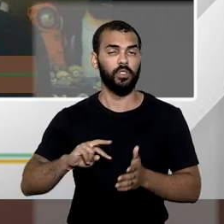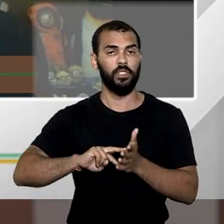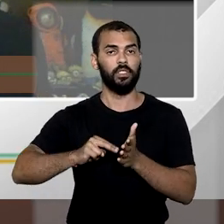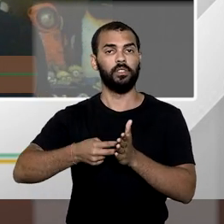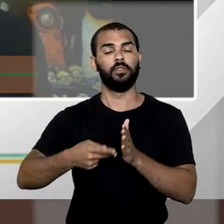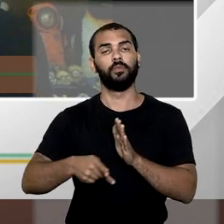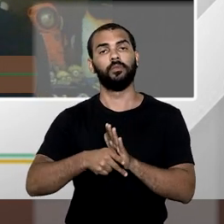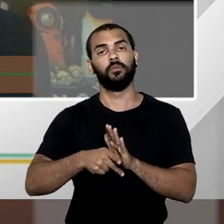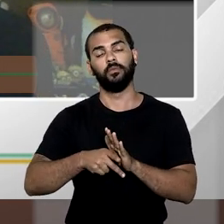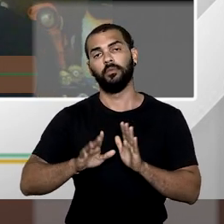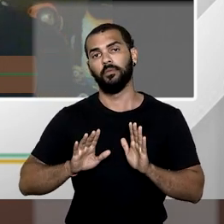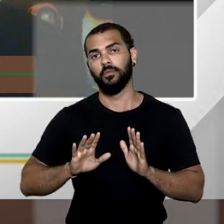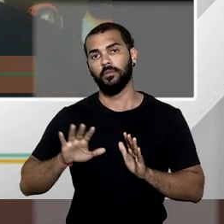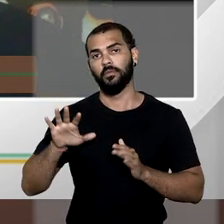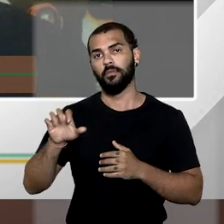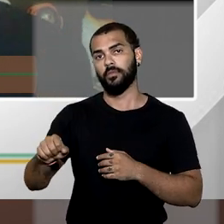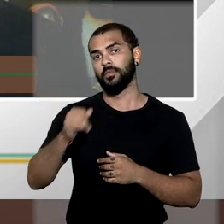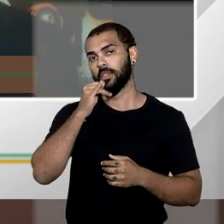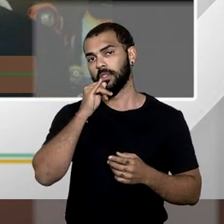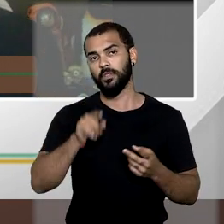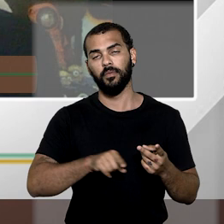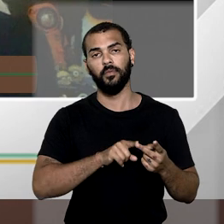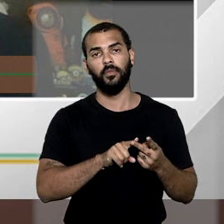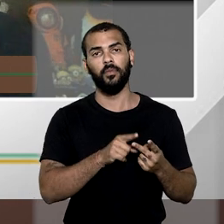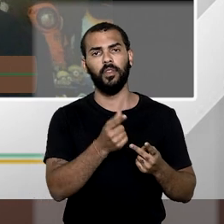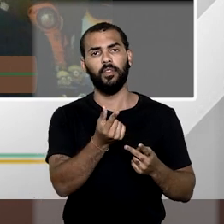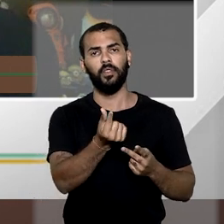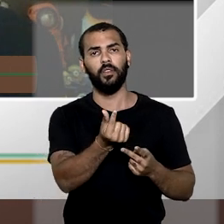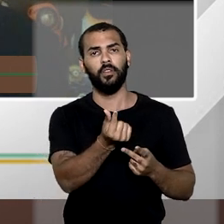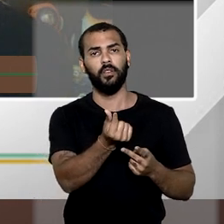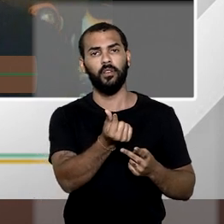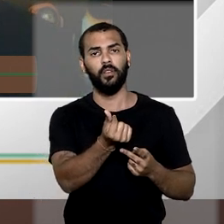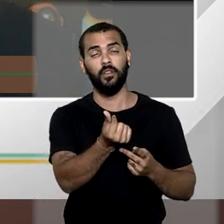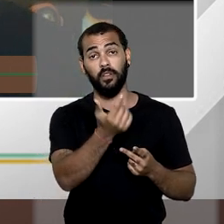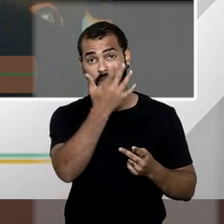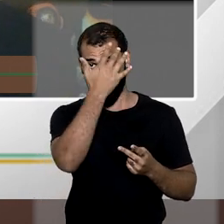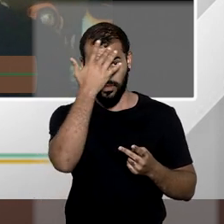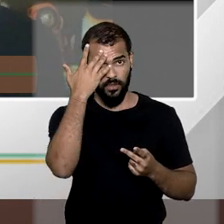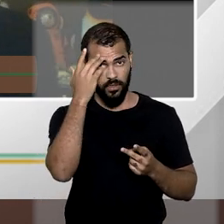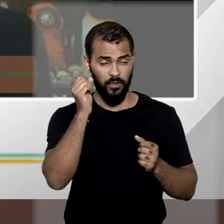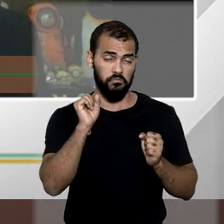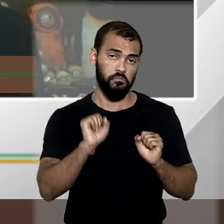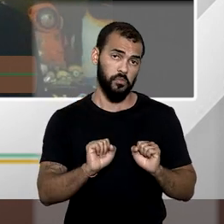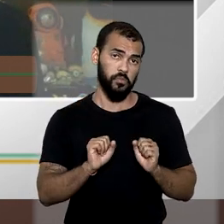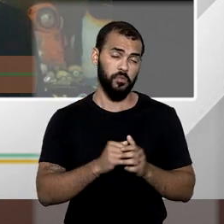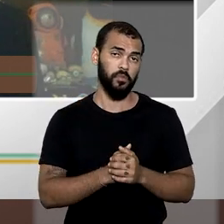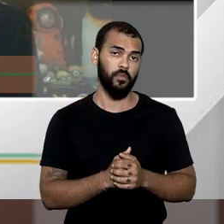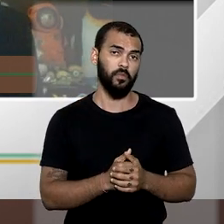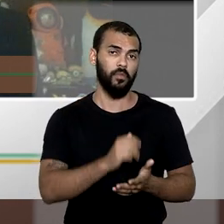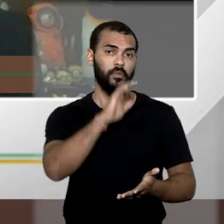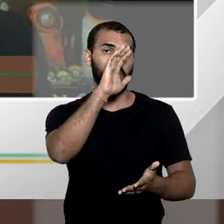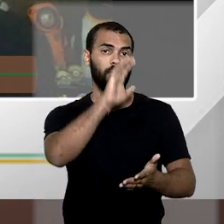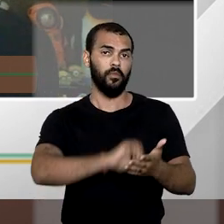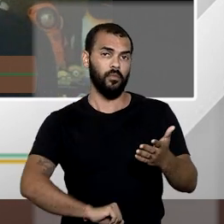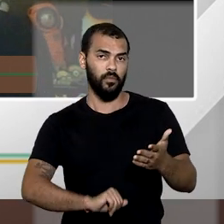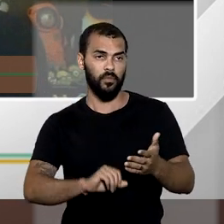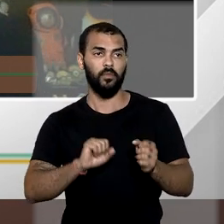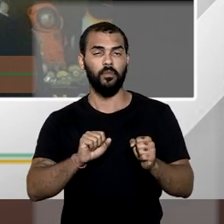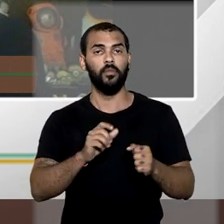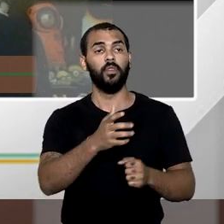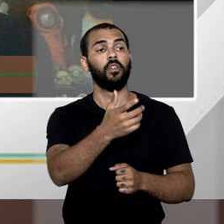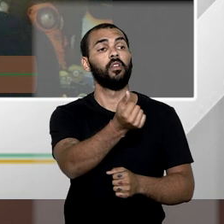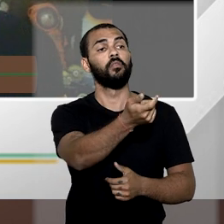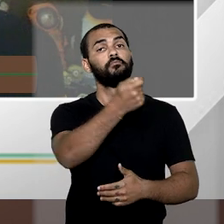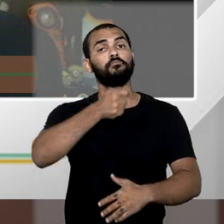em desapropriar o dinheiro, a moeda, de que alguém dispõe para, com esse dinheiro ou moeda, poder investir em